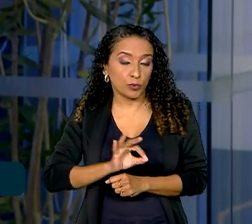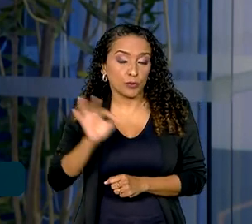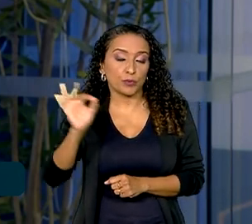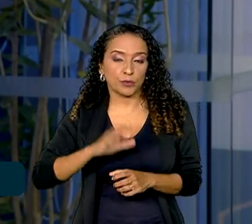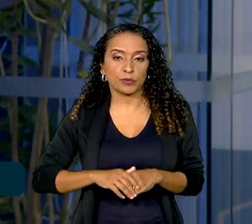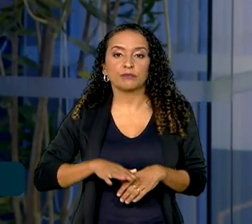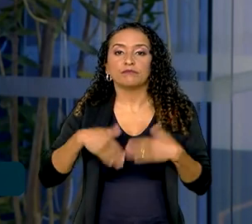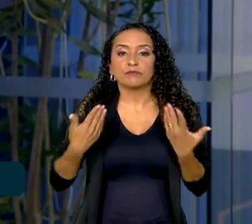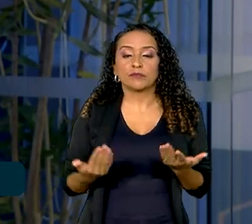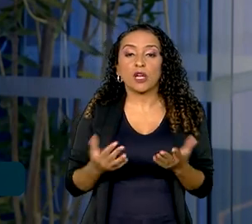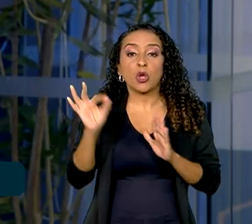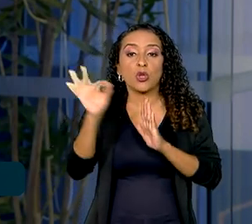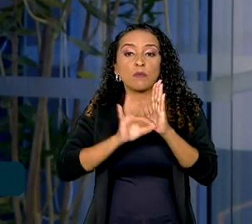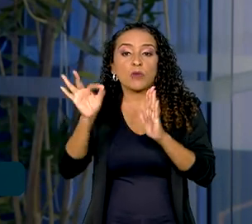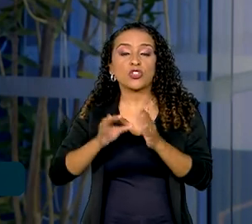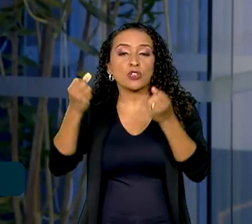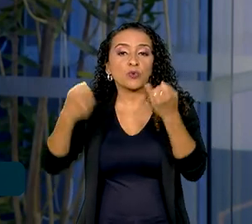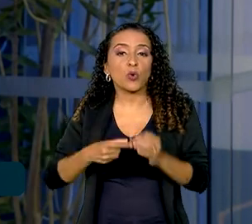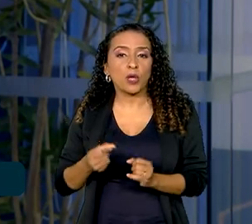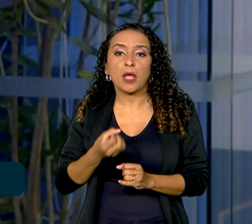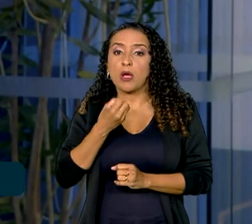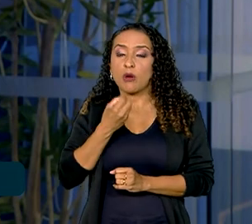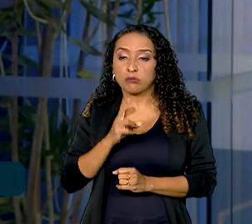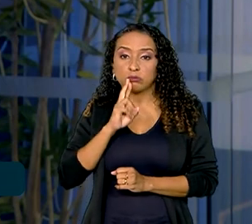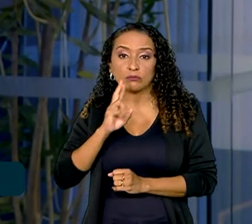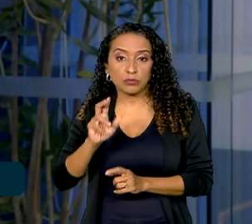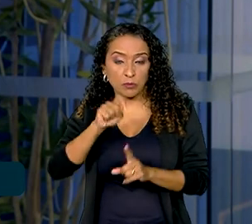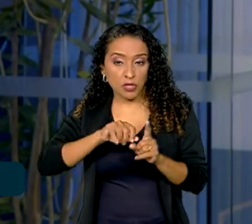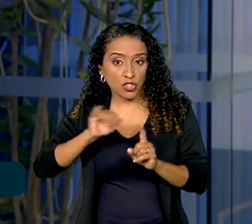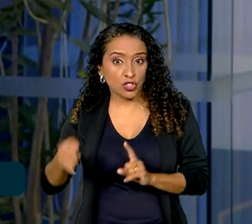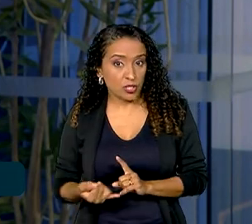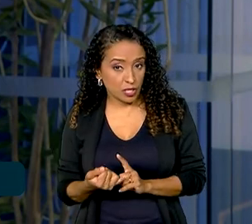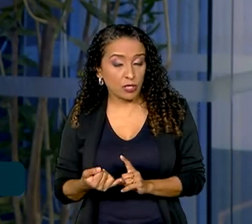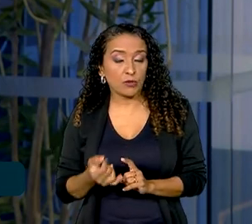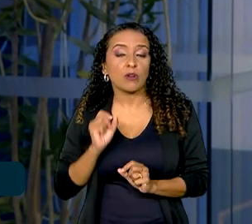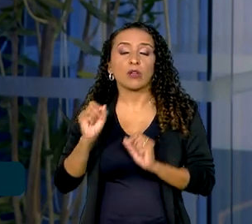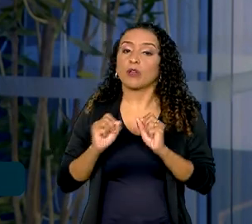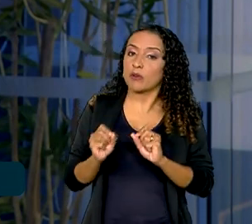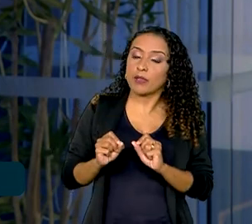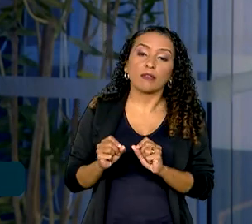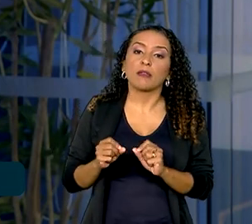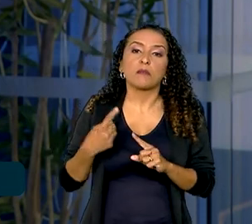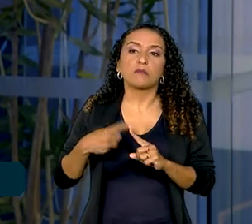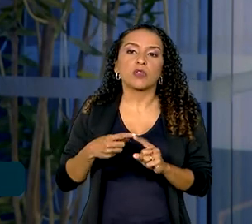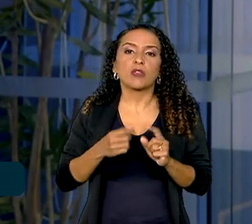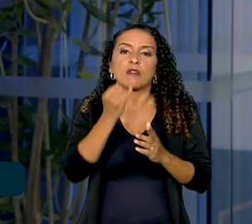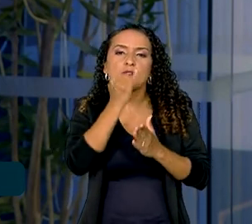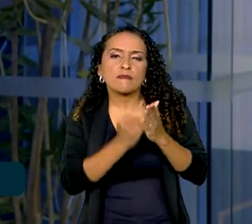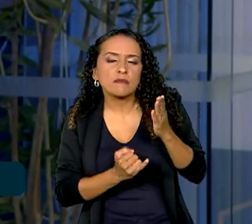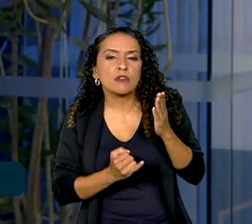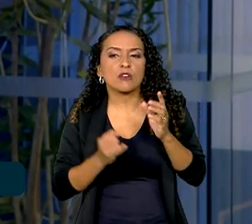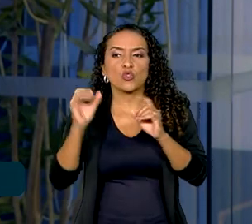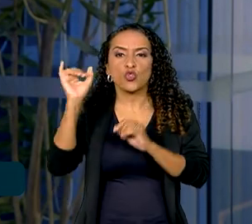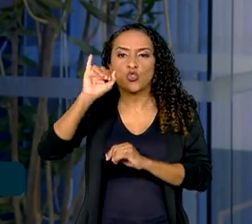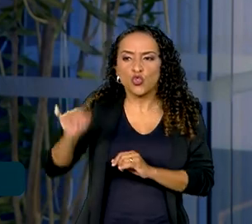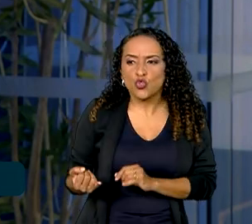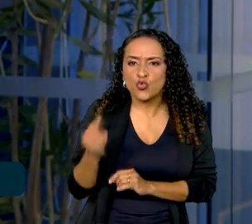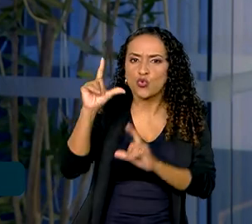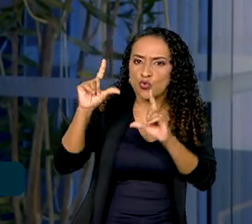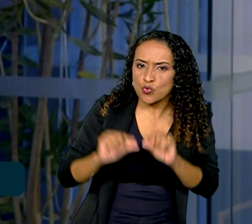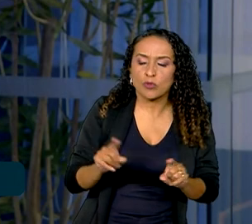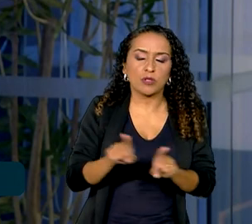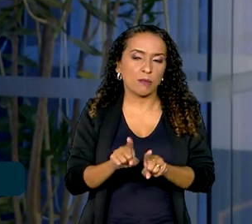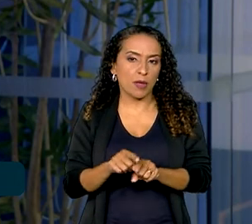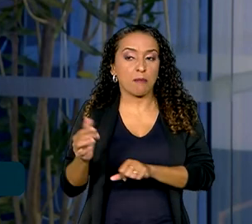E, segundo o IBGE, esse bom resultado de janeiro, bem acima das expectativas, se deve à inflação mais baixa, juros mais baixos,